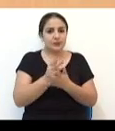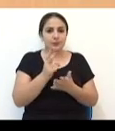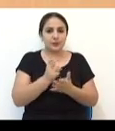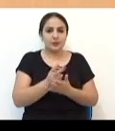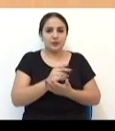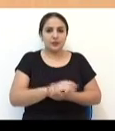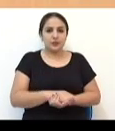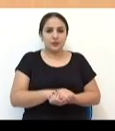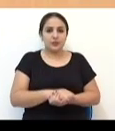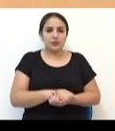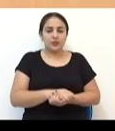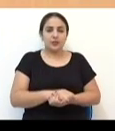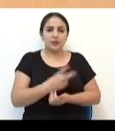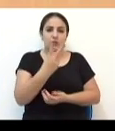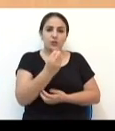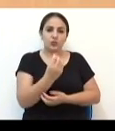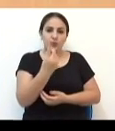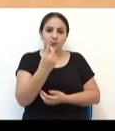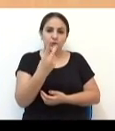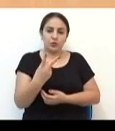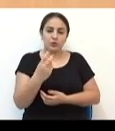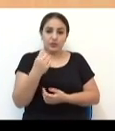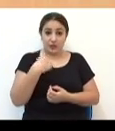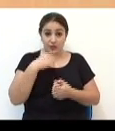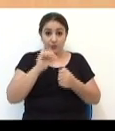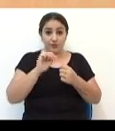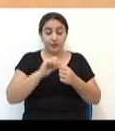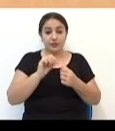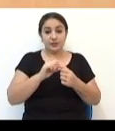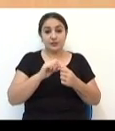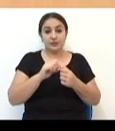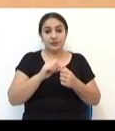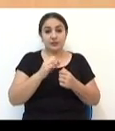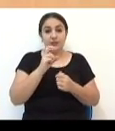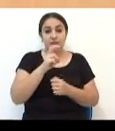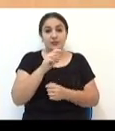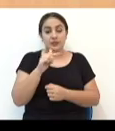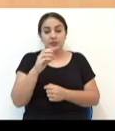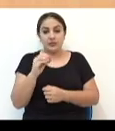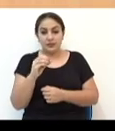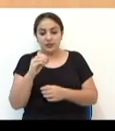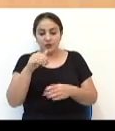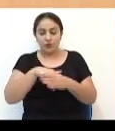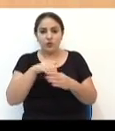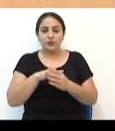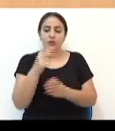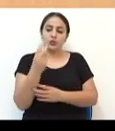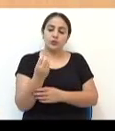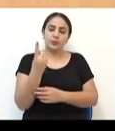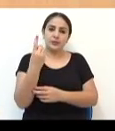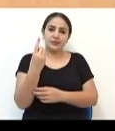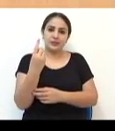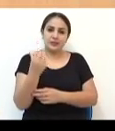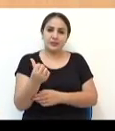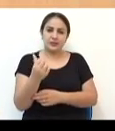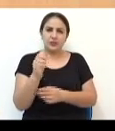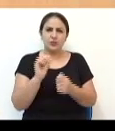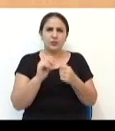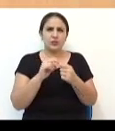né? Em 2012 eu fiz 570 votos lá, em 2016 fiz